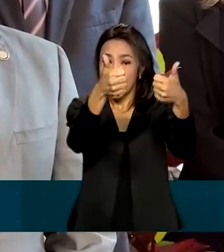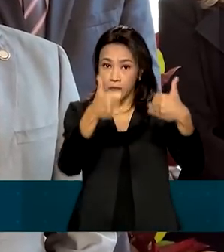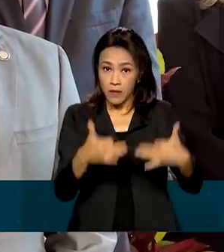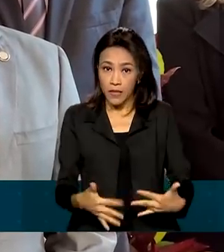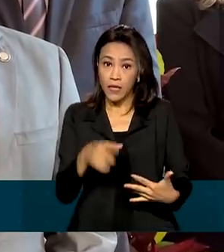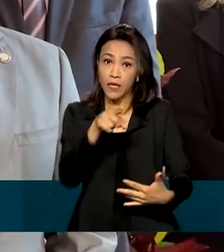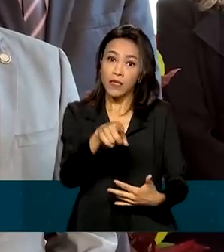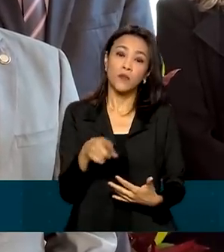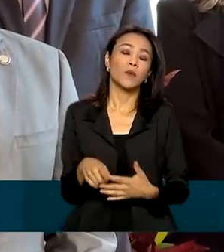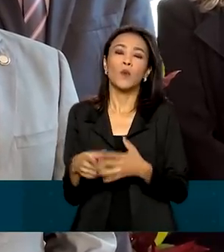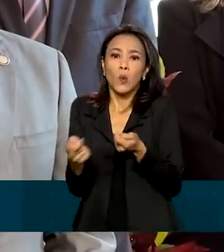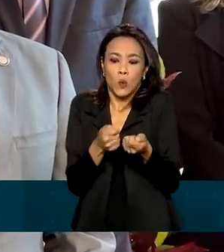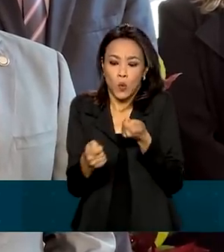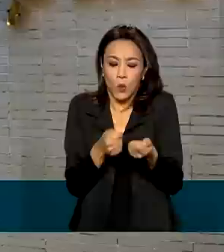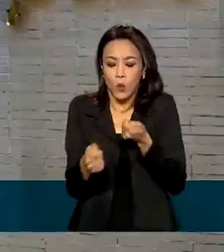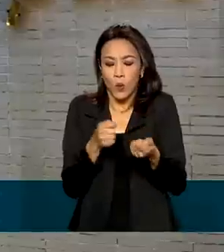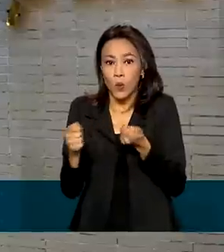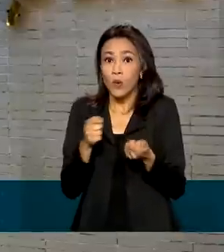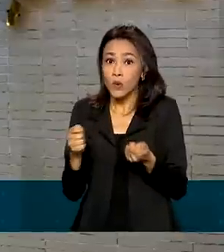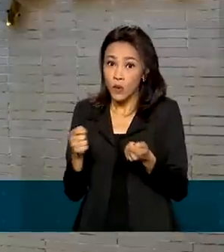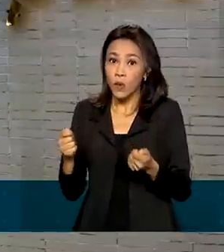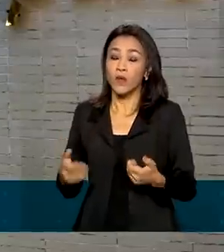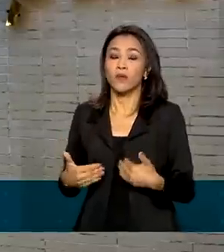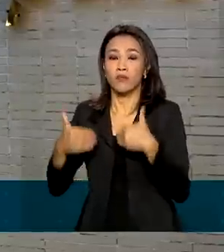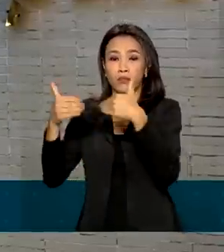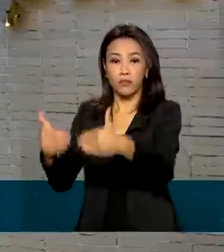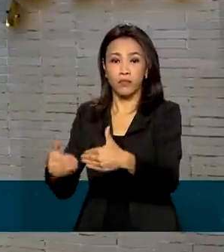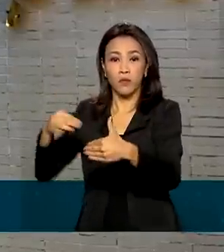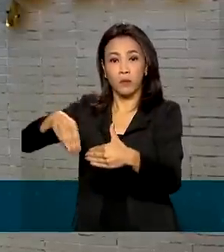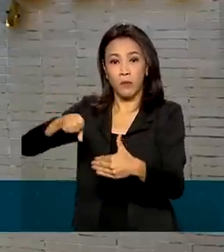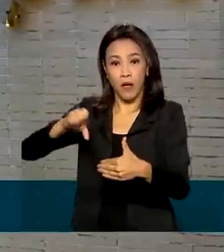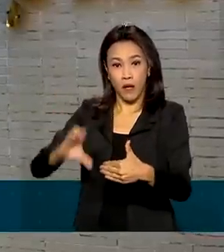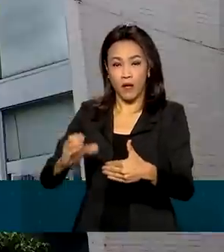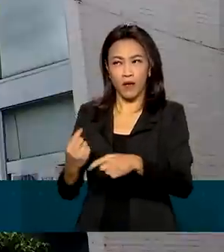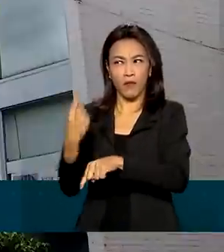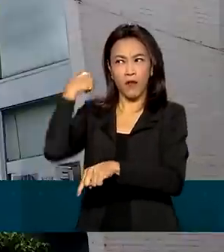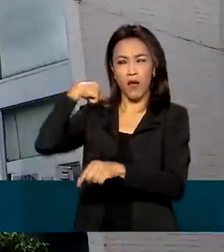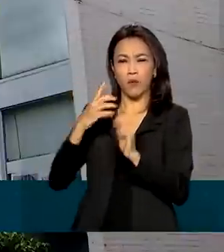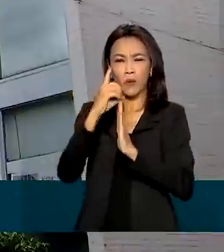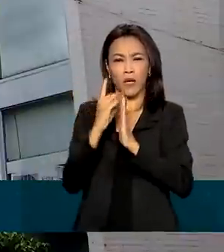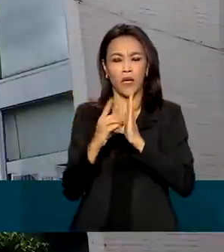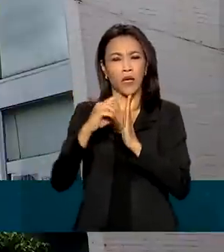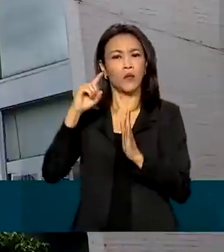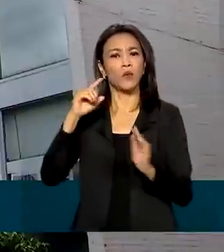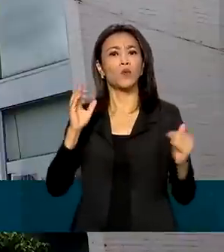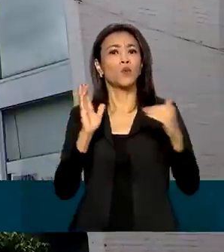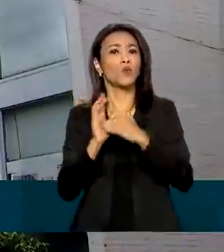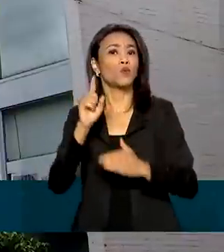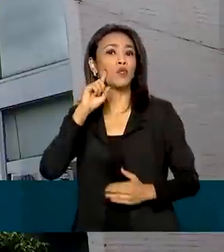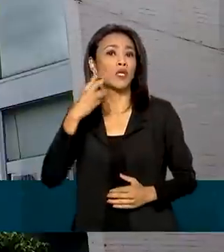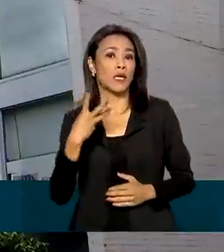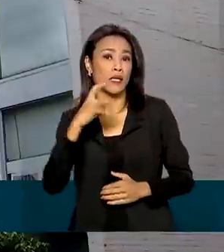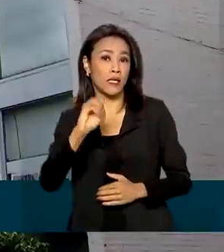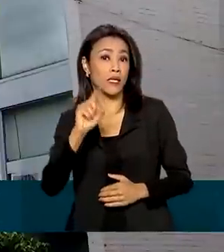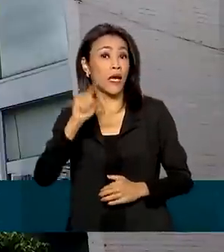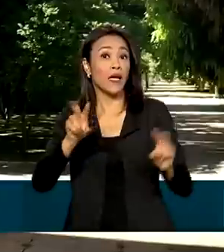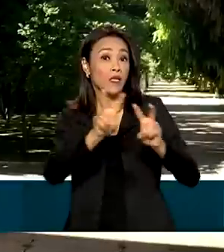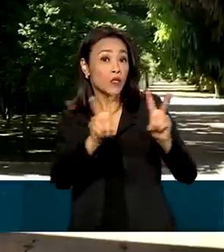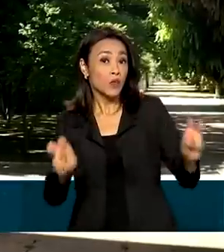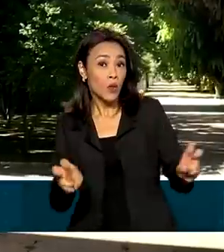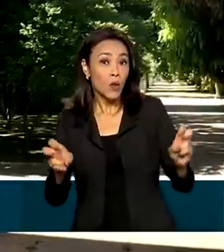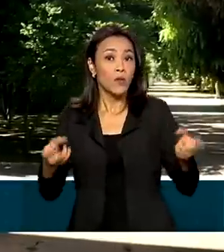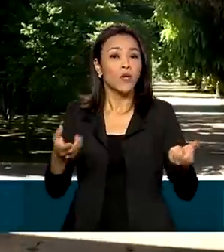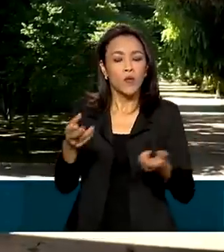contingenciamento no orçamento da pasta, publicado em decreto no último dia 30, é uma limitação na movimentação financeira,